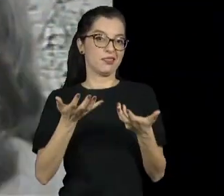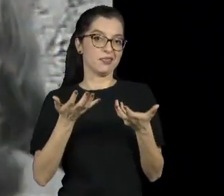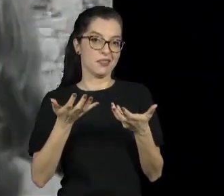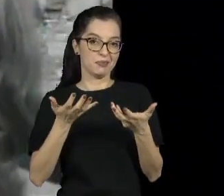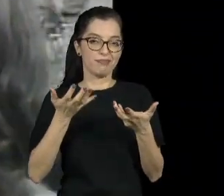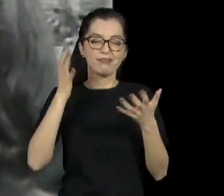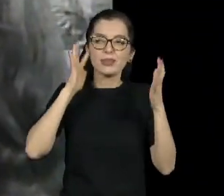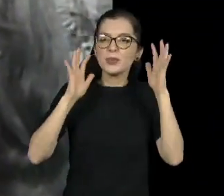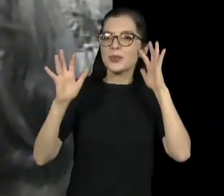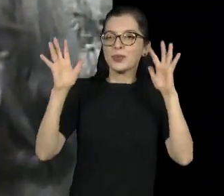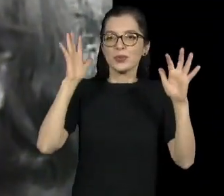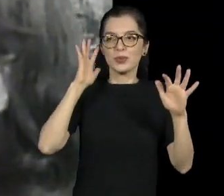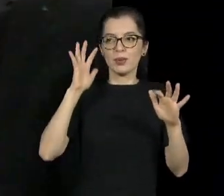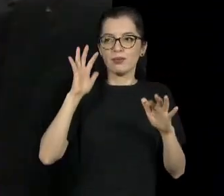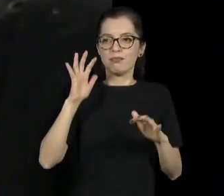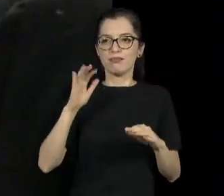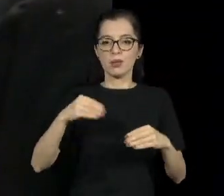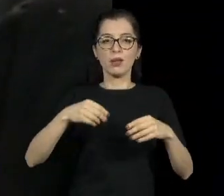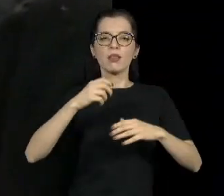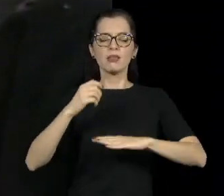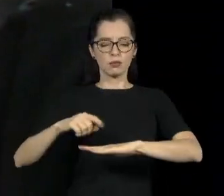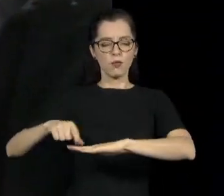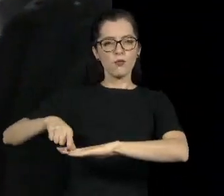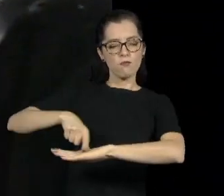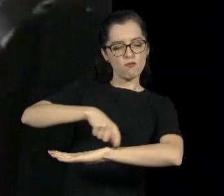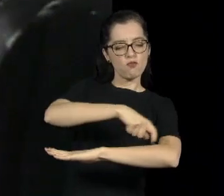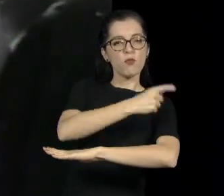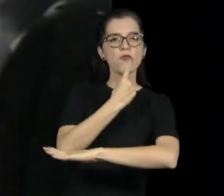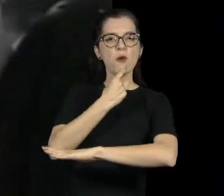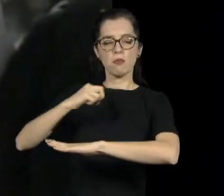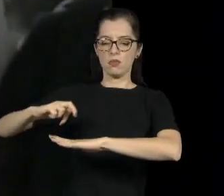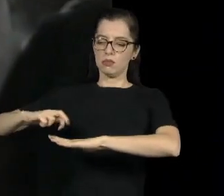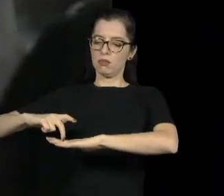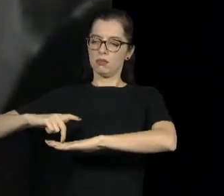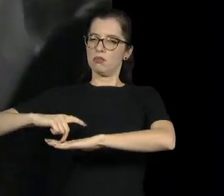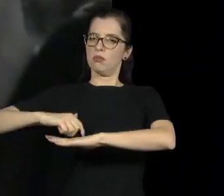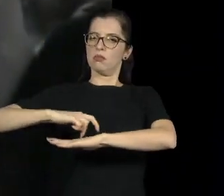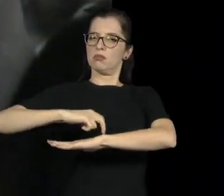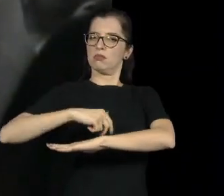pelo tapete vermelho, bandeira do Brasil hasteada e tudo mais.